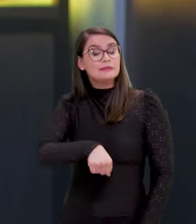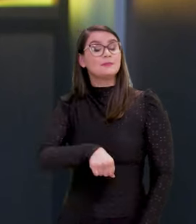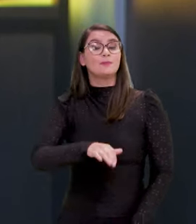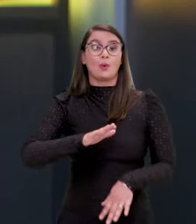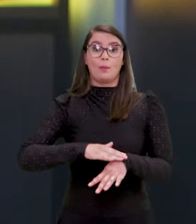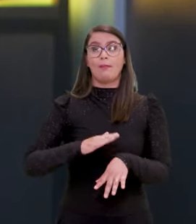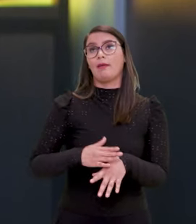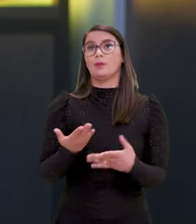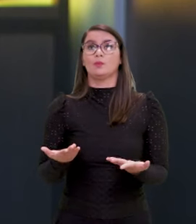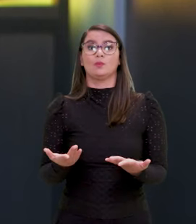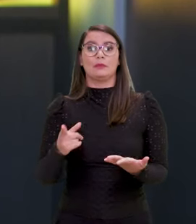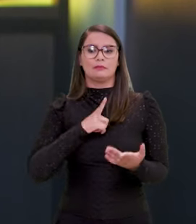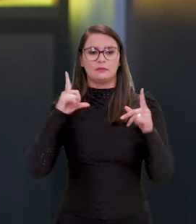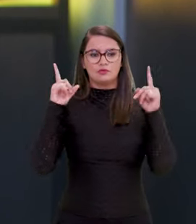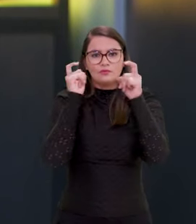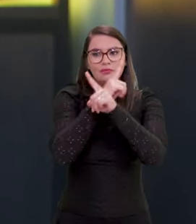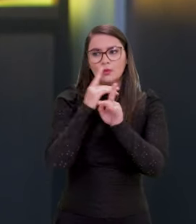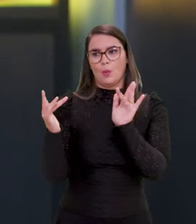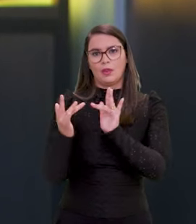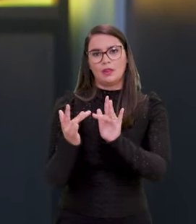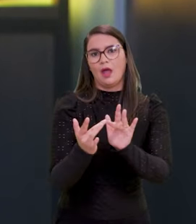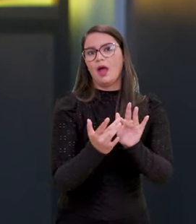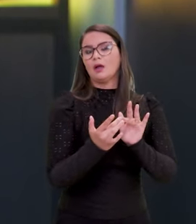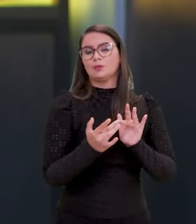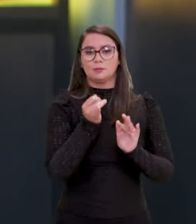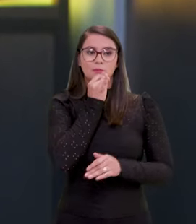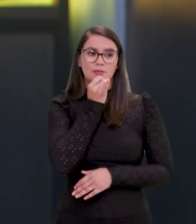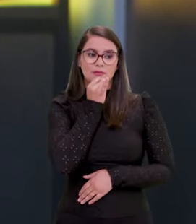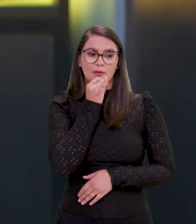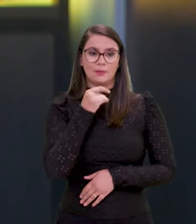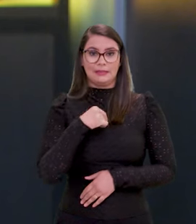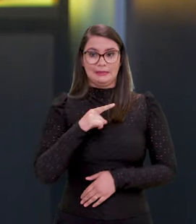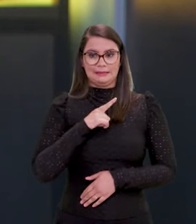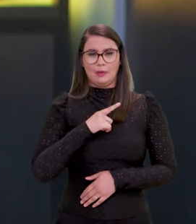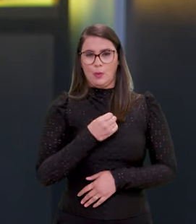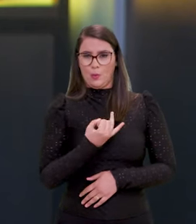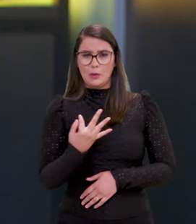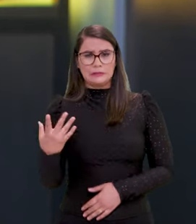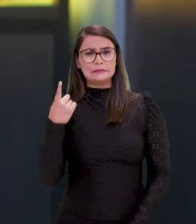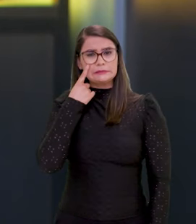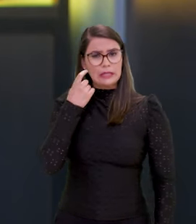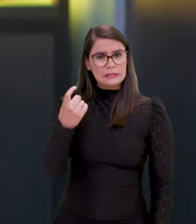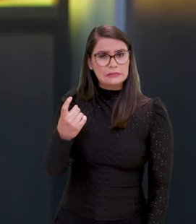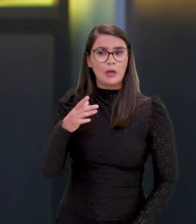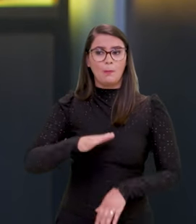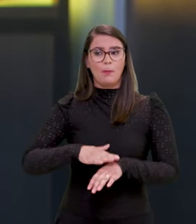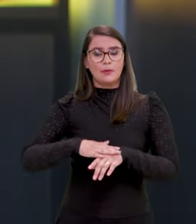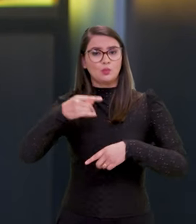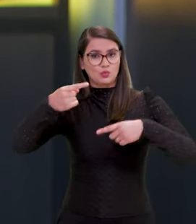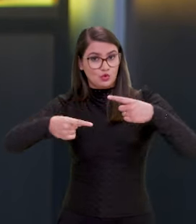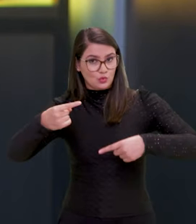Na medida que você, que tem dificuldade de acesso, né? Eu tenho, assim, um número bastante interessante quando a gente